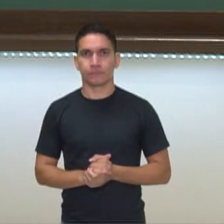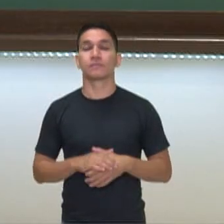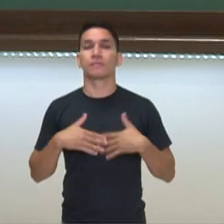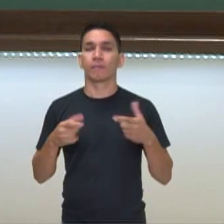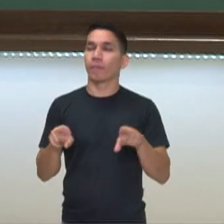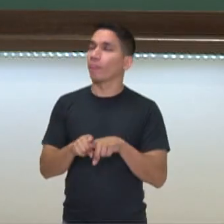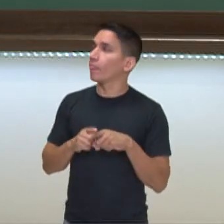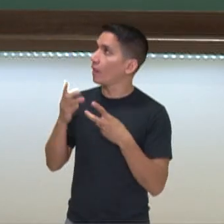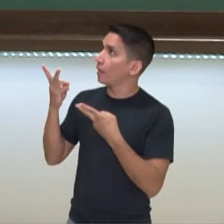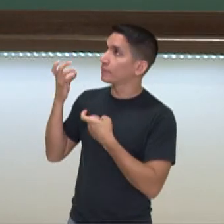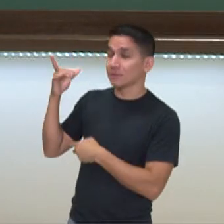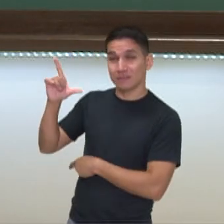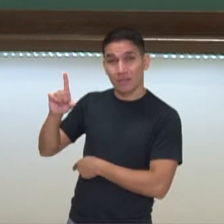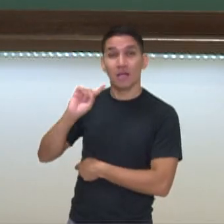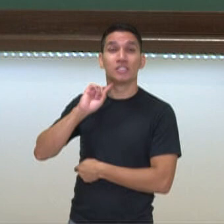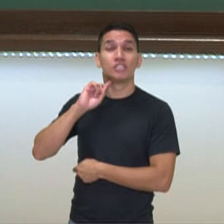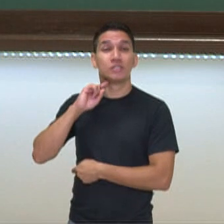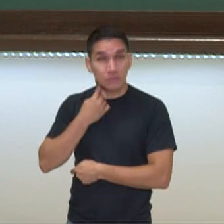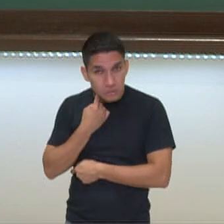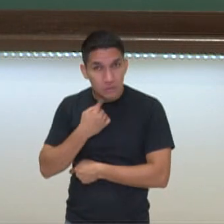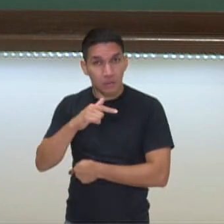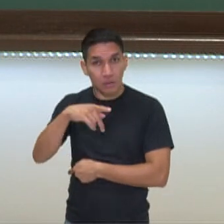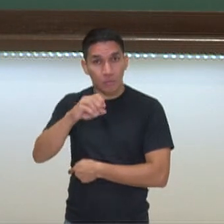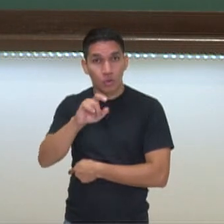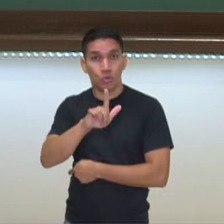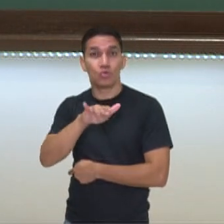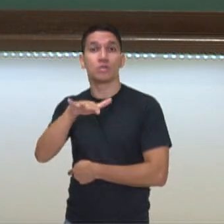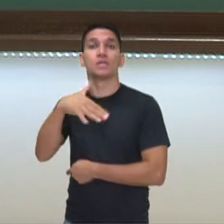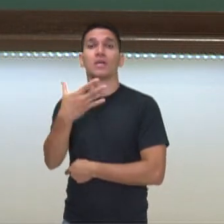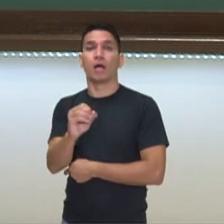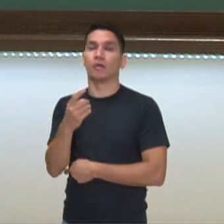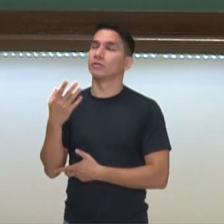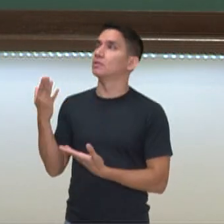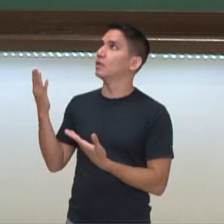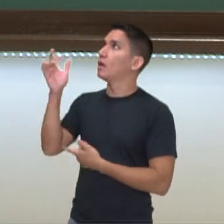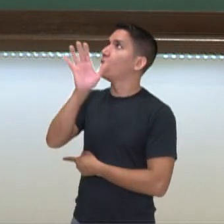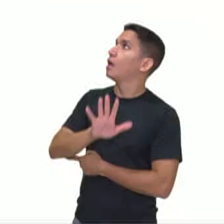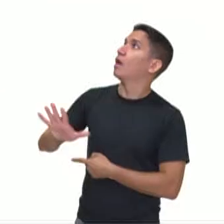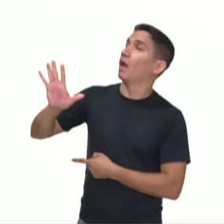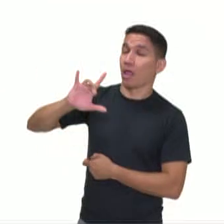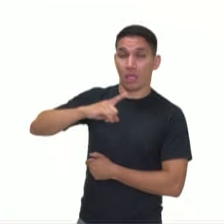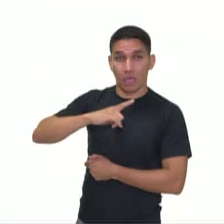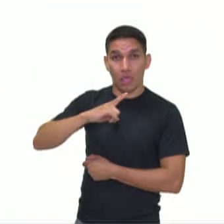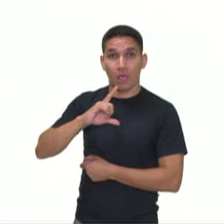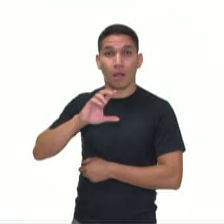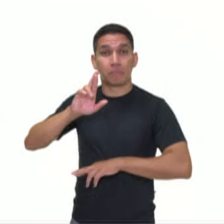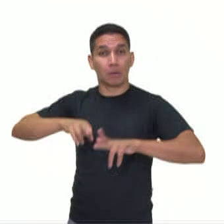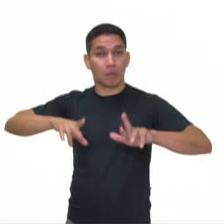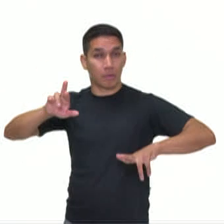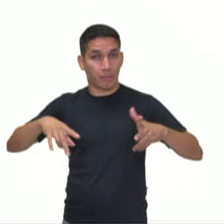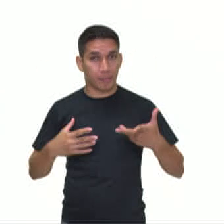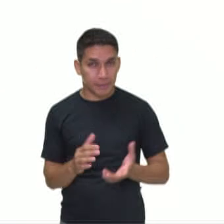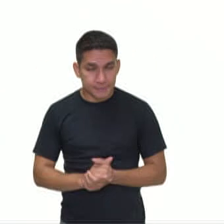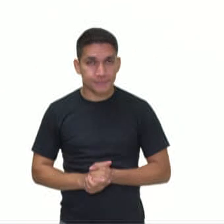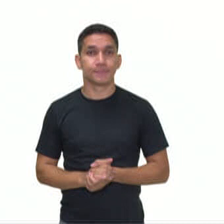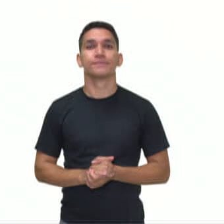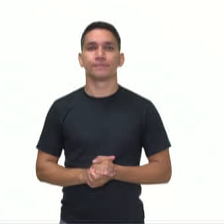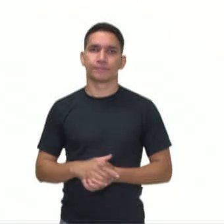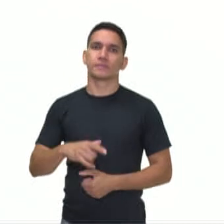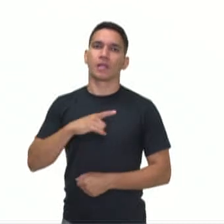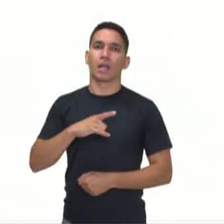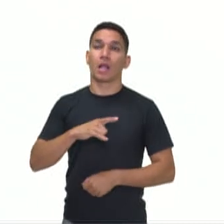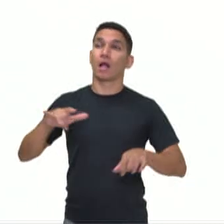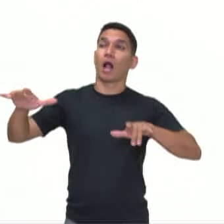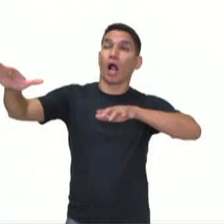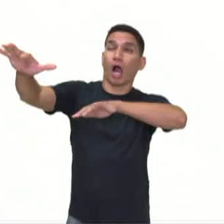temos também a poluição. E quando a gente fala na poluição, conforme você pode ver na tela aqui as imagens que estão aparecendo, nós temos a poluição